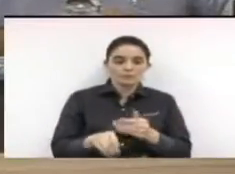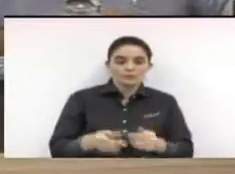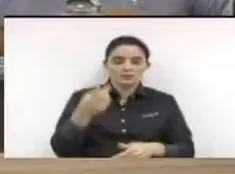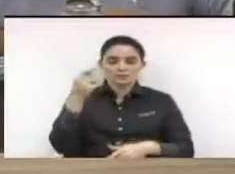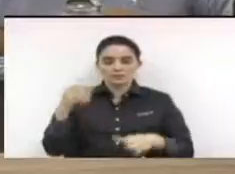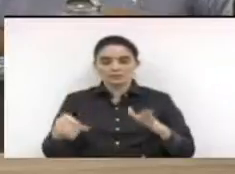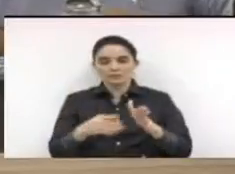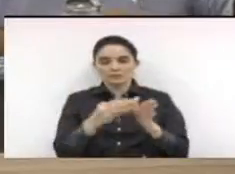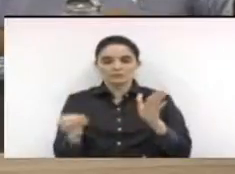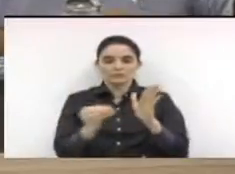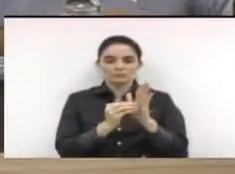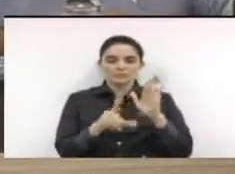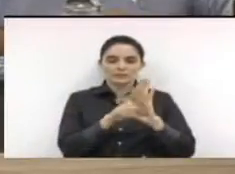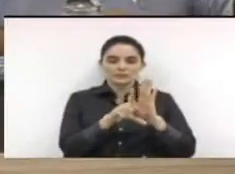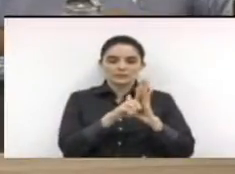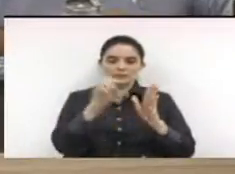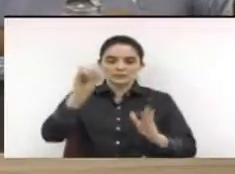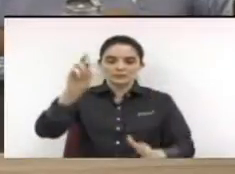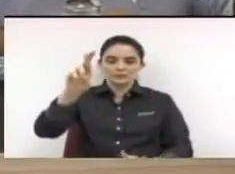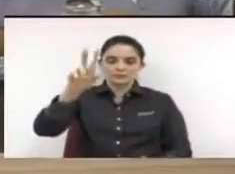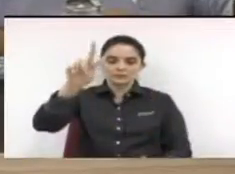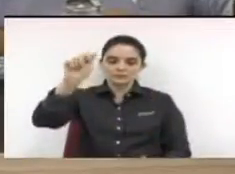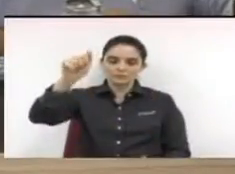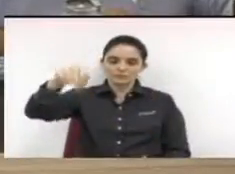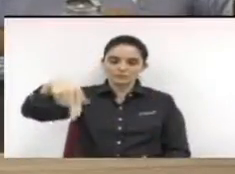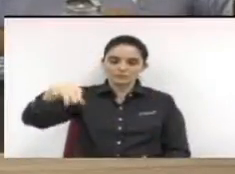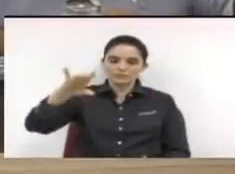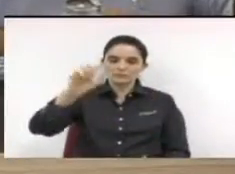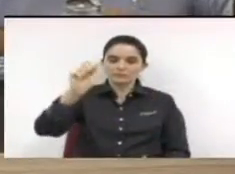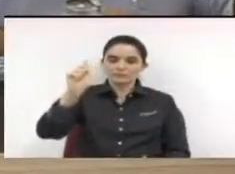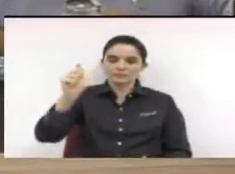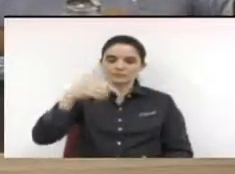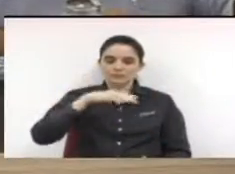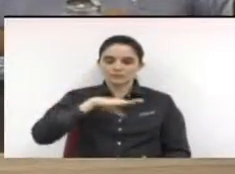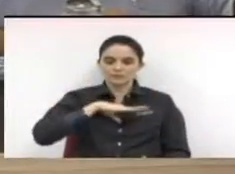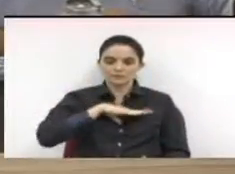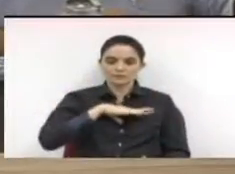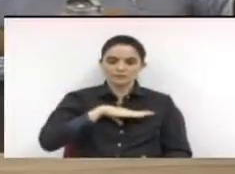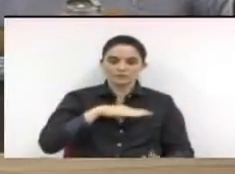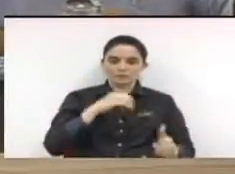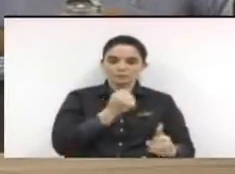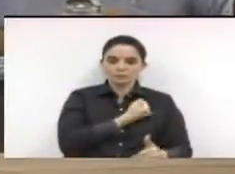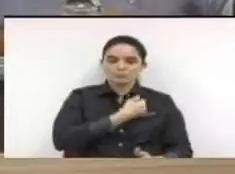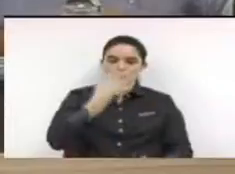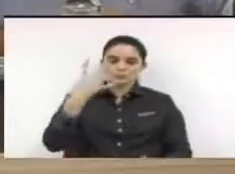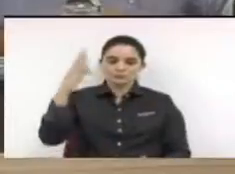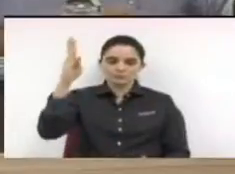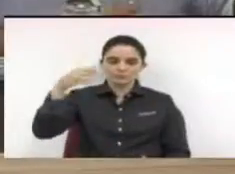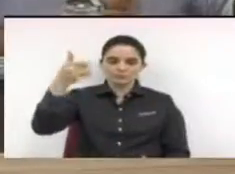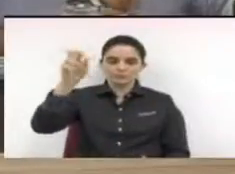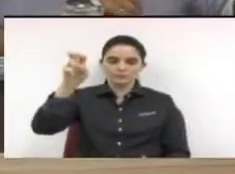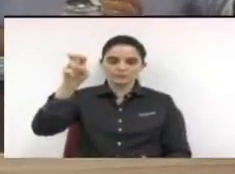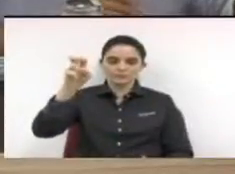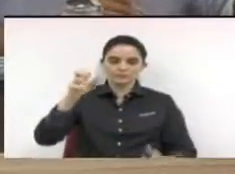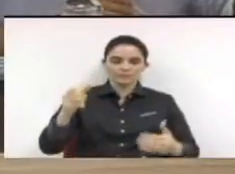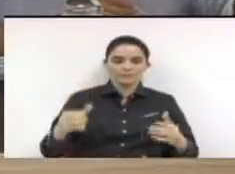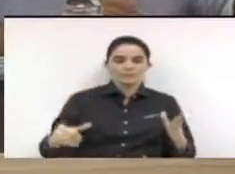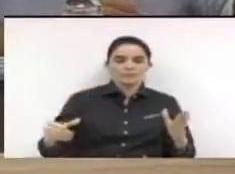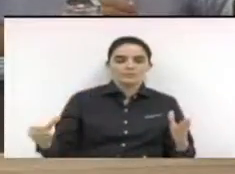4, barra 2015, de autoria da mesa diretora, que acrescenta o artigo 233-A